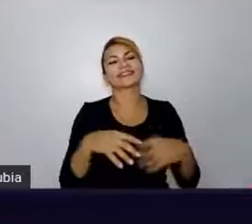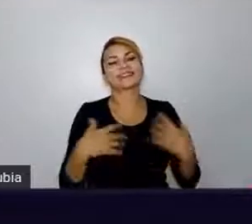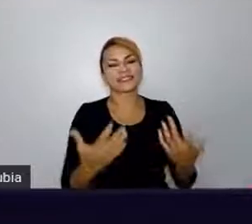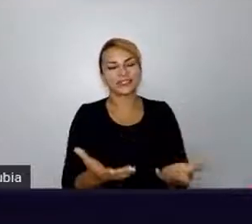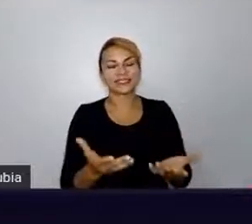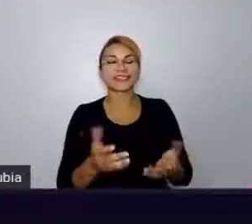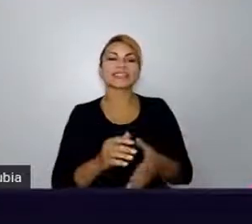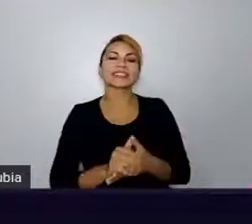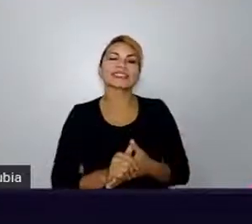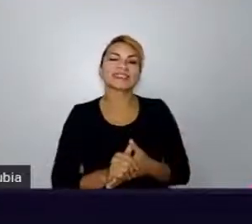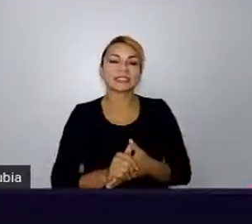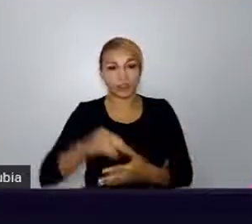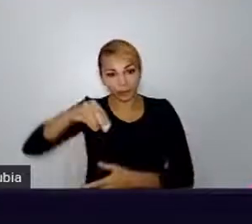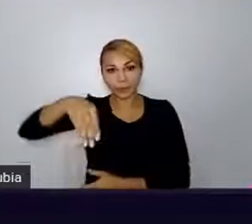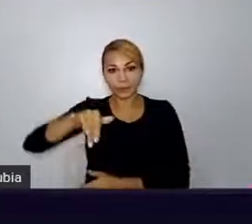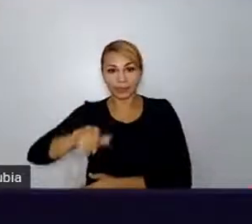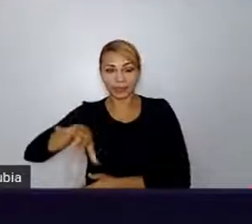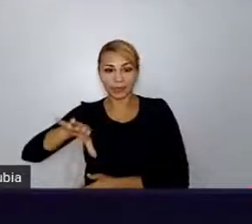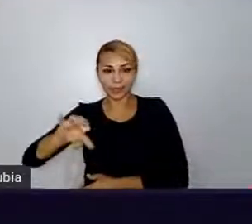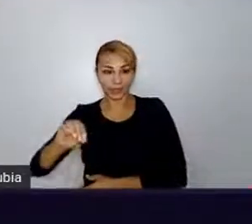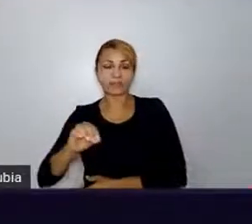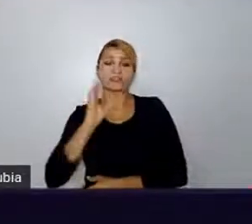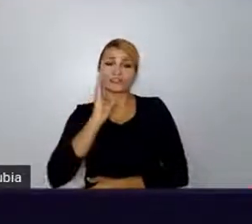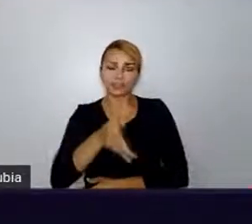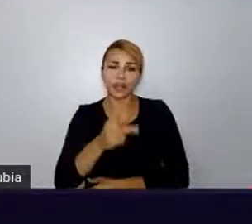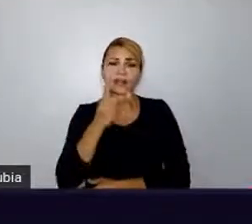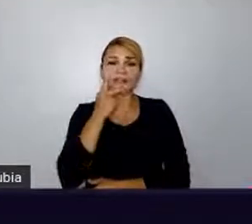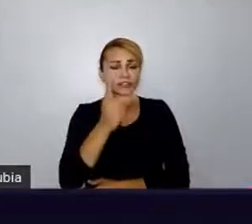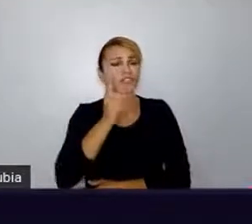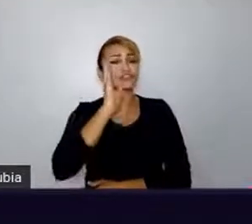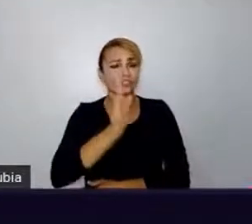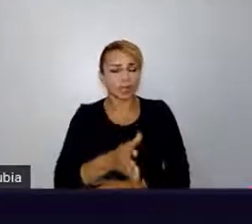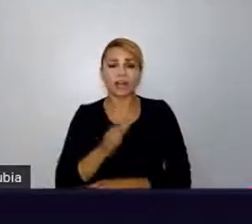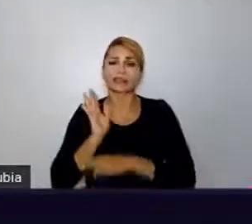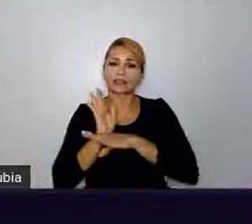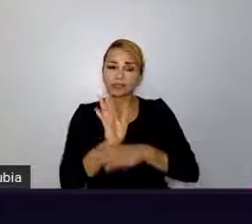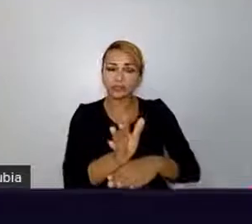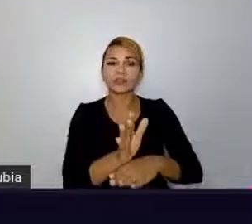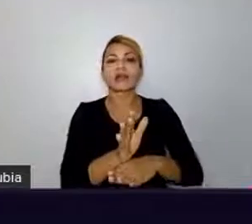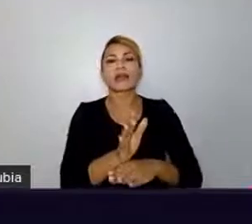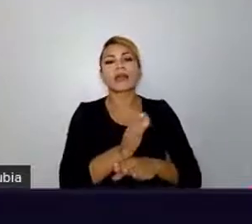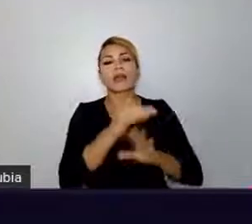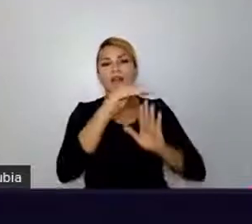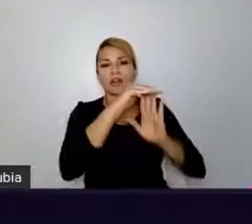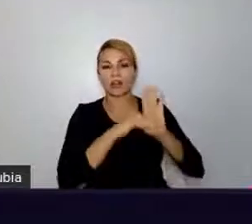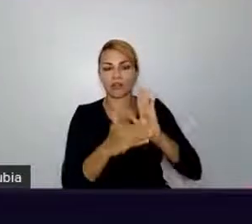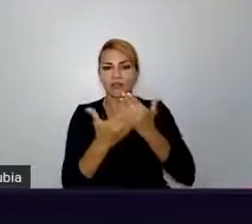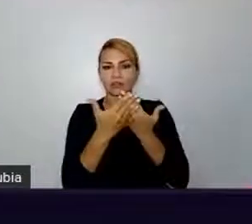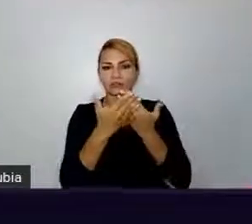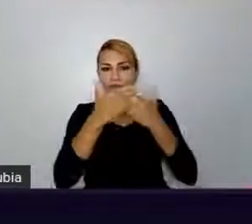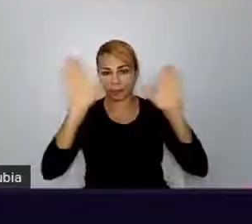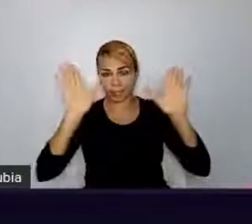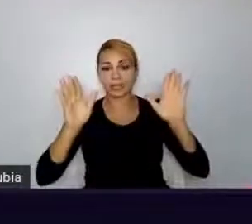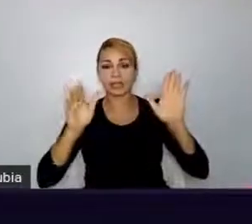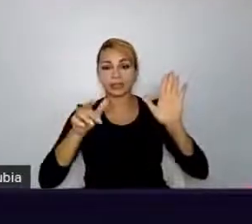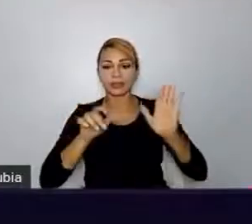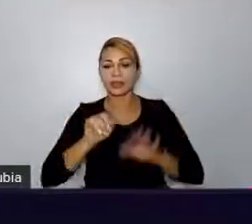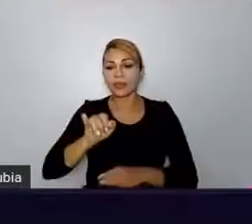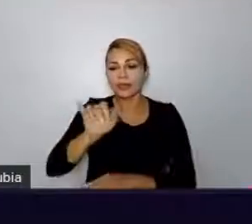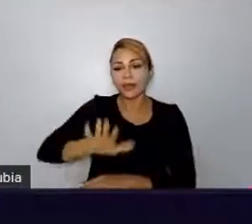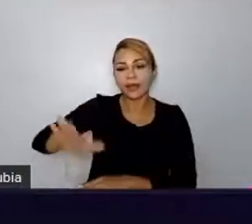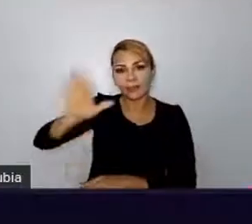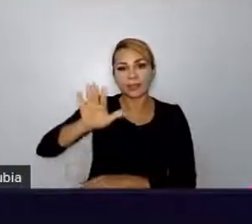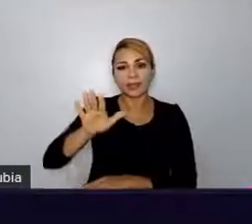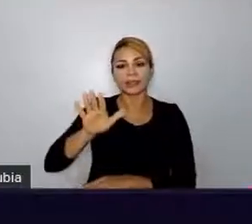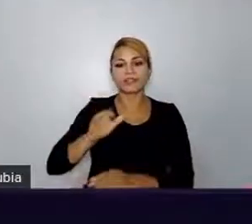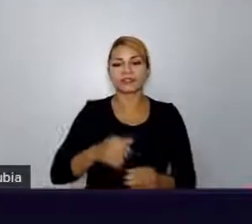hoje eu contribuo bastante para projetos de código aberto, como esses da imagem que vocês estão vendo, à esquerda, o Model Bakery, no